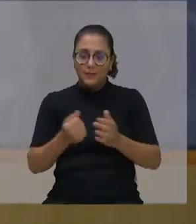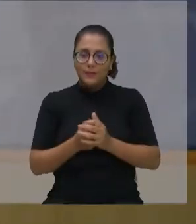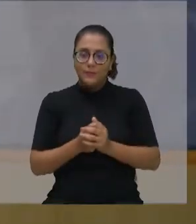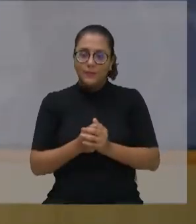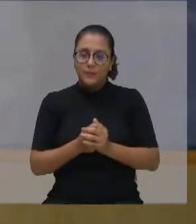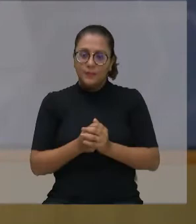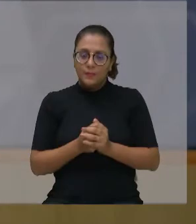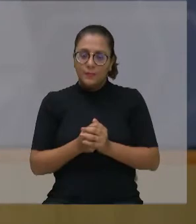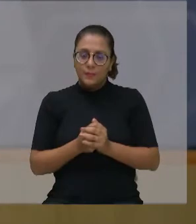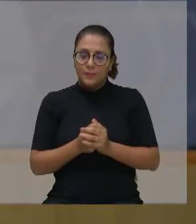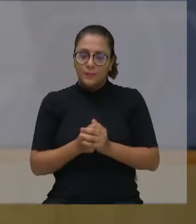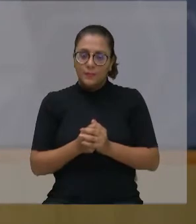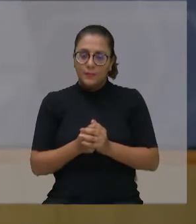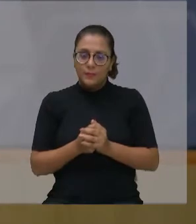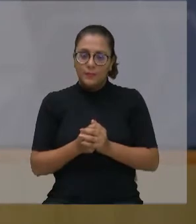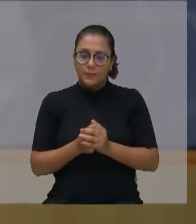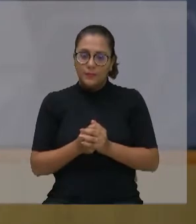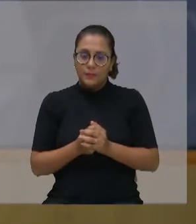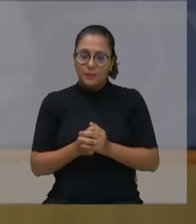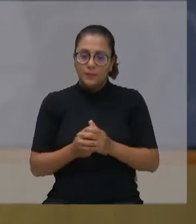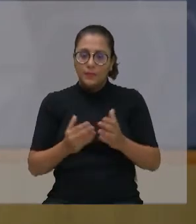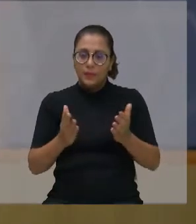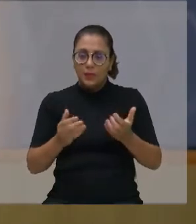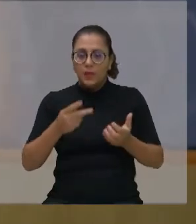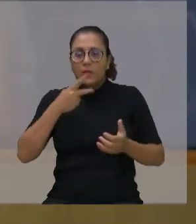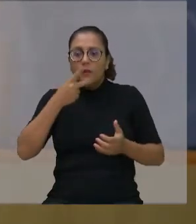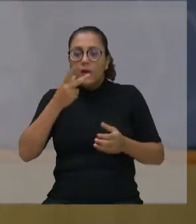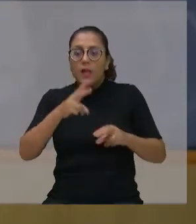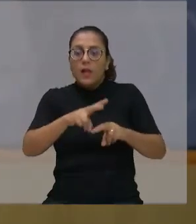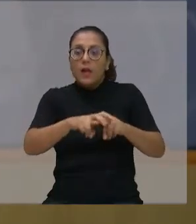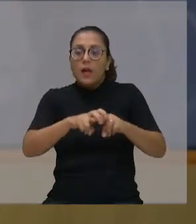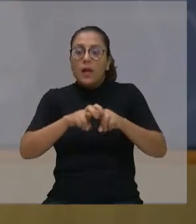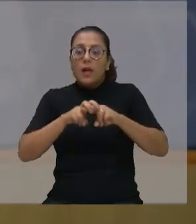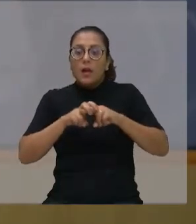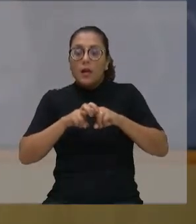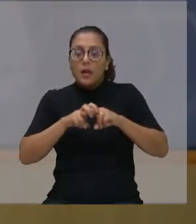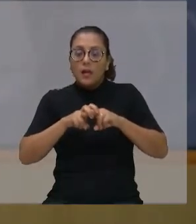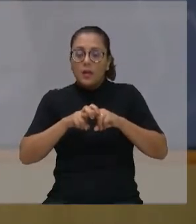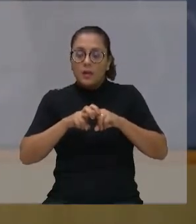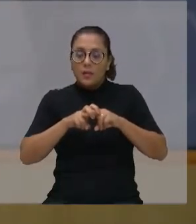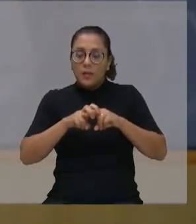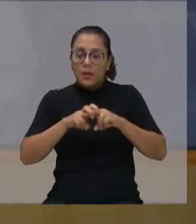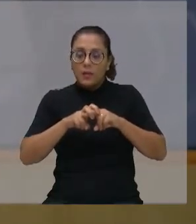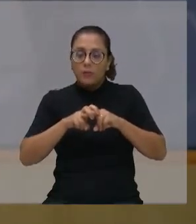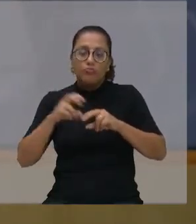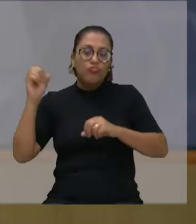Quero também falar das imagens, por favor.